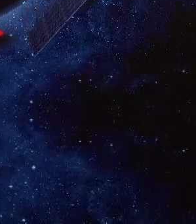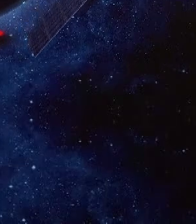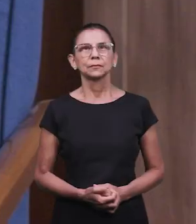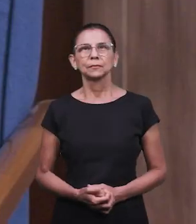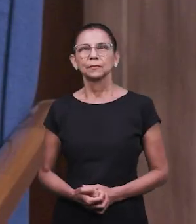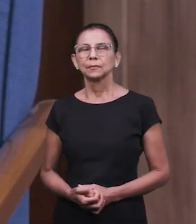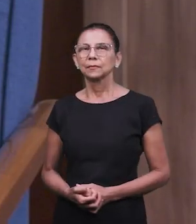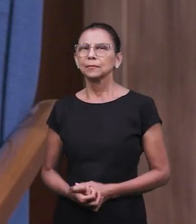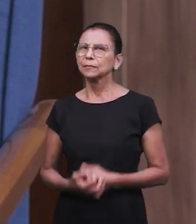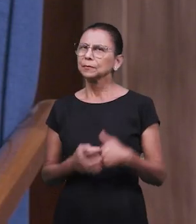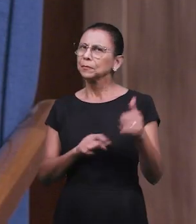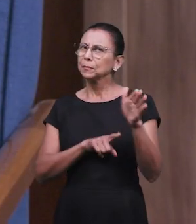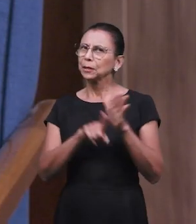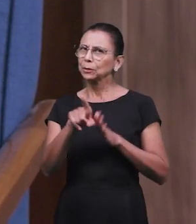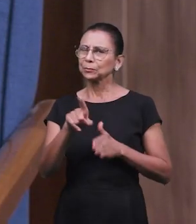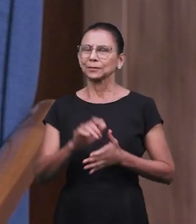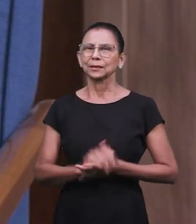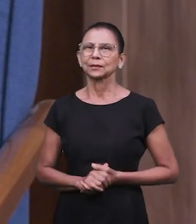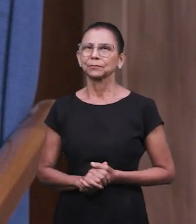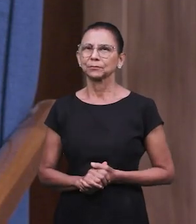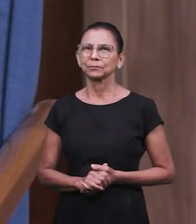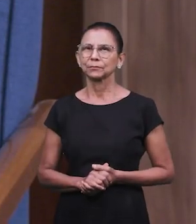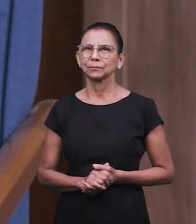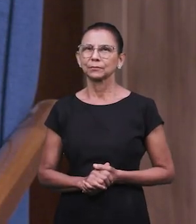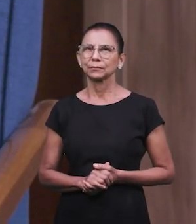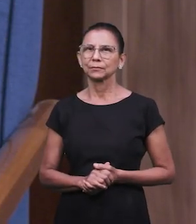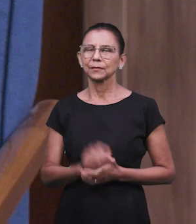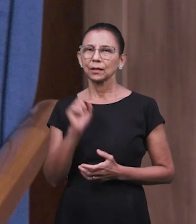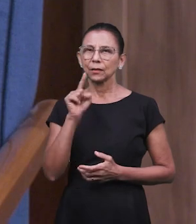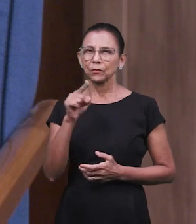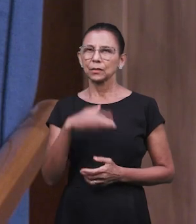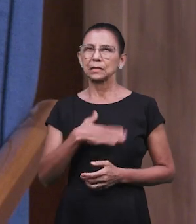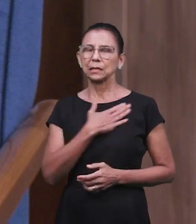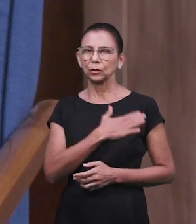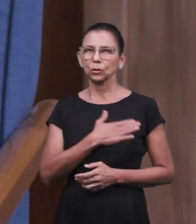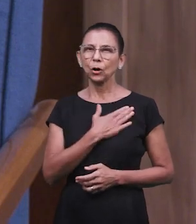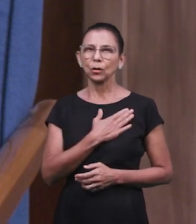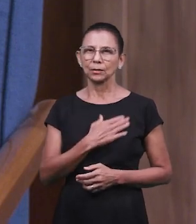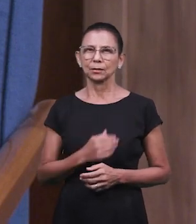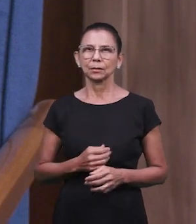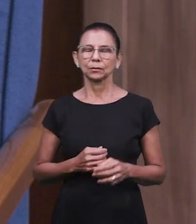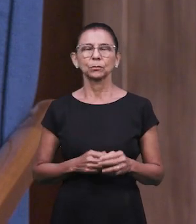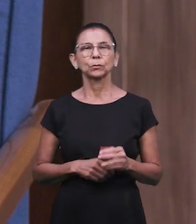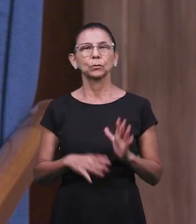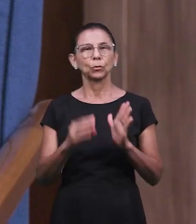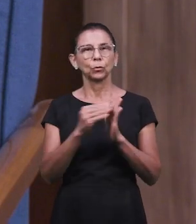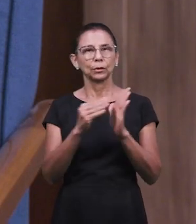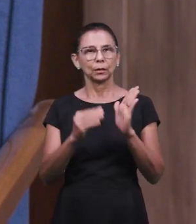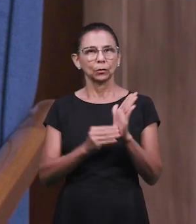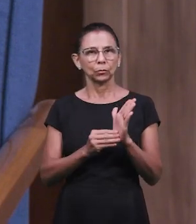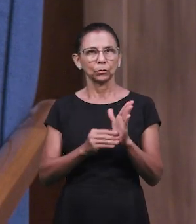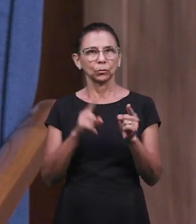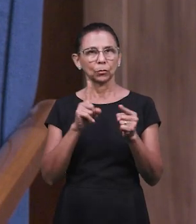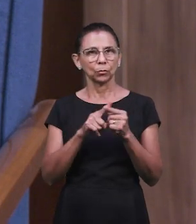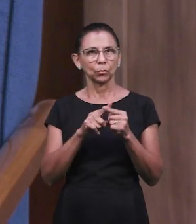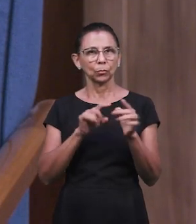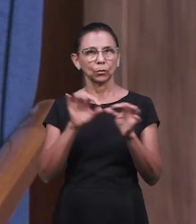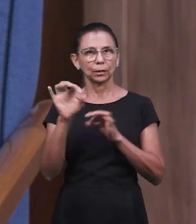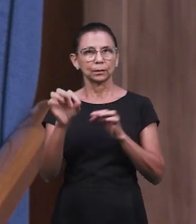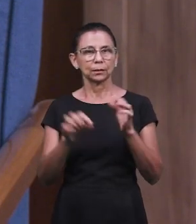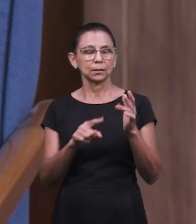Eu vou te fazer uma pergunta. Você gosta do quadro Organização e Método? Pois é,